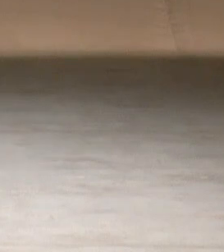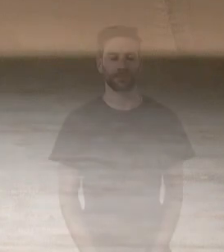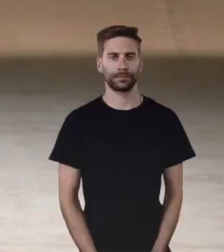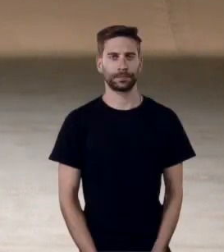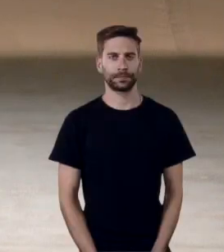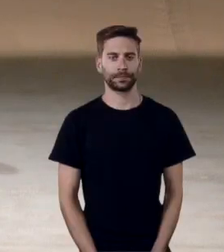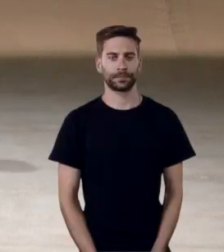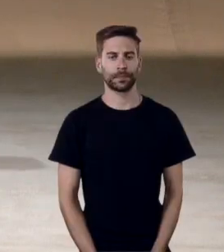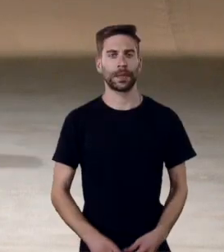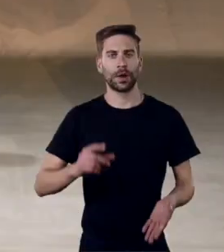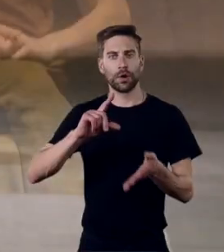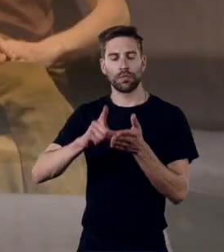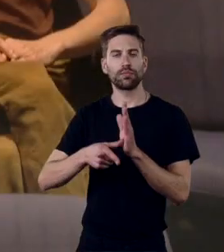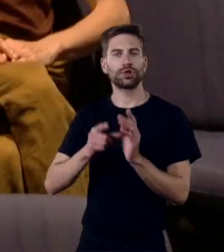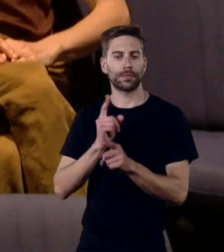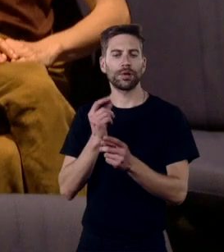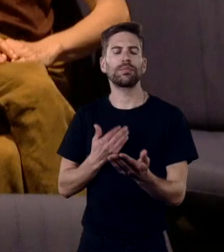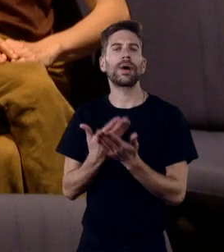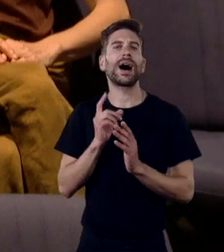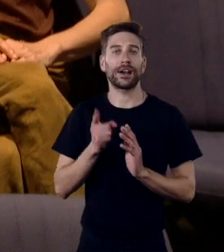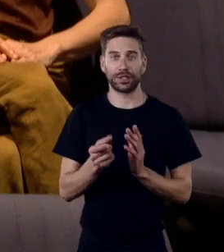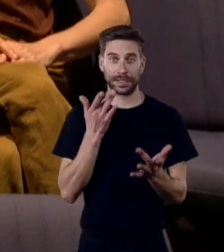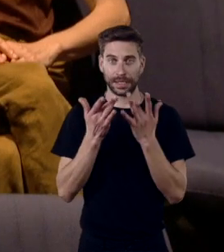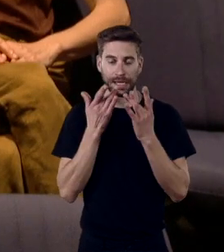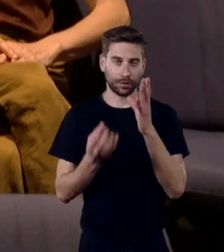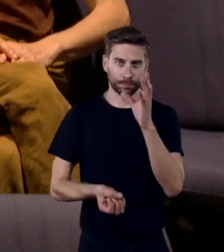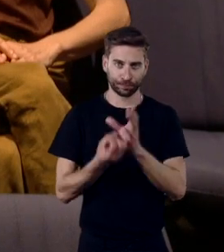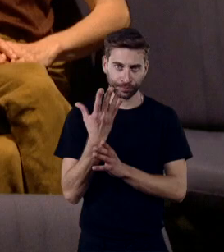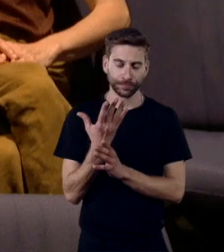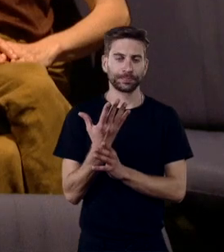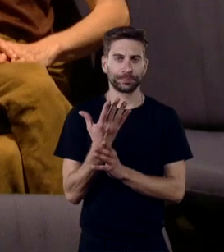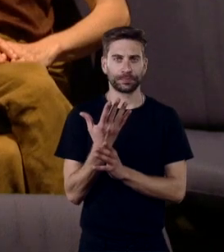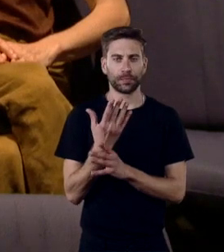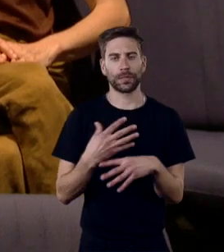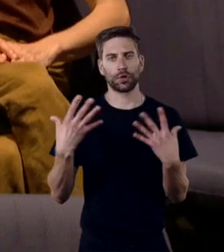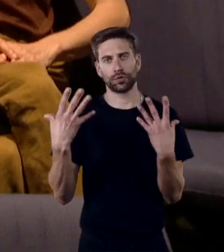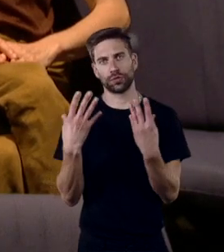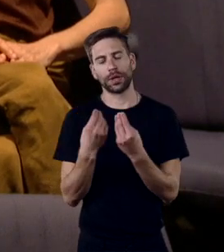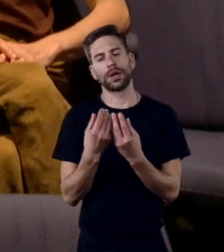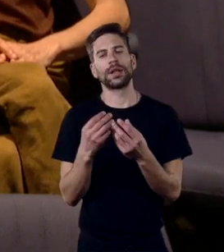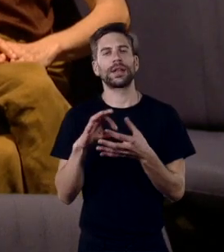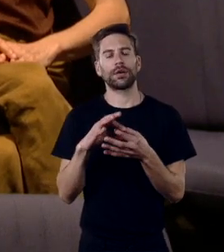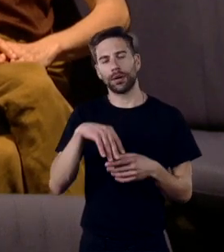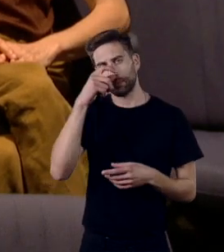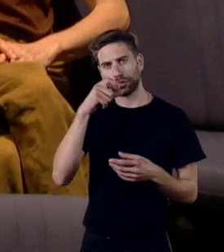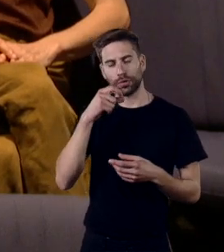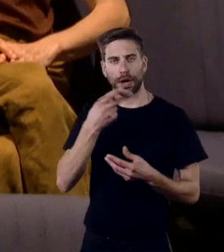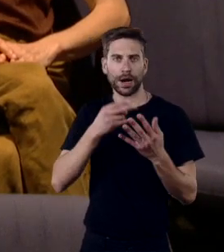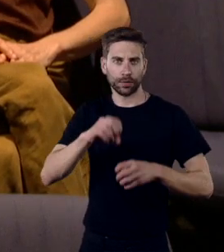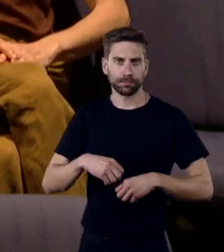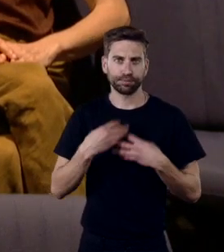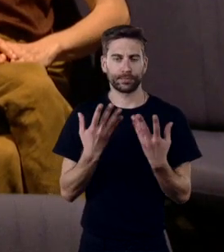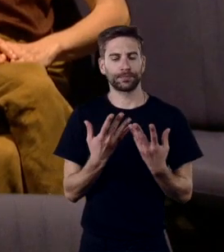Então, a proposta deste projeto é criar uma peça em parceria entre duas performers, Peppa McCoy e Joana